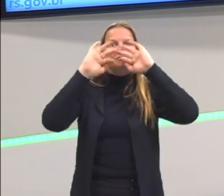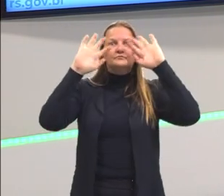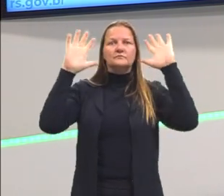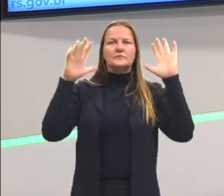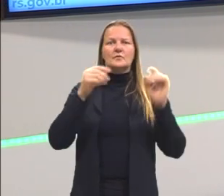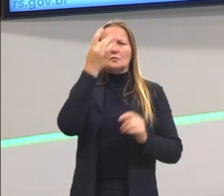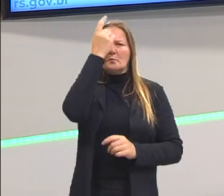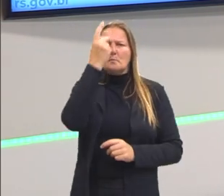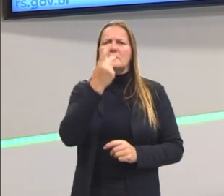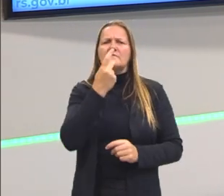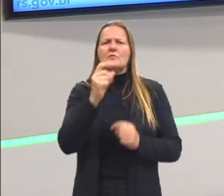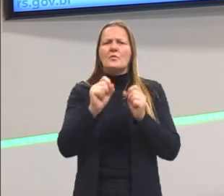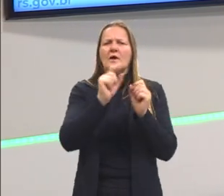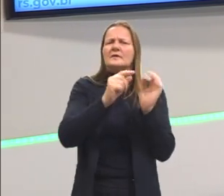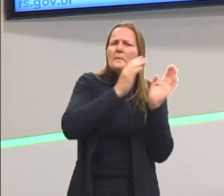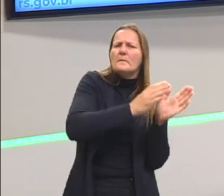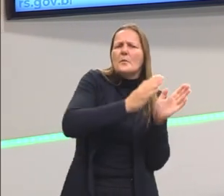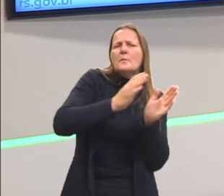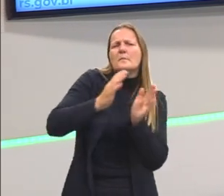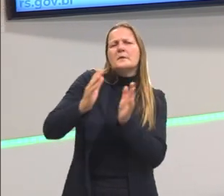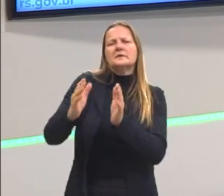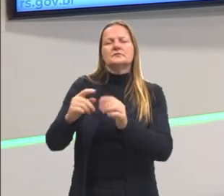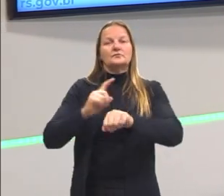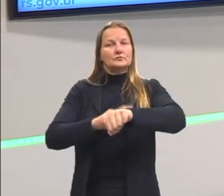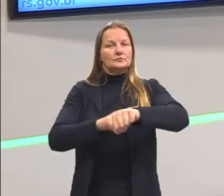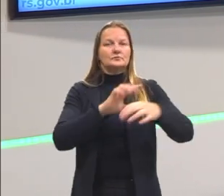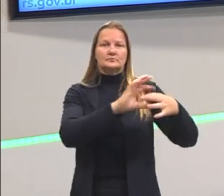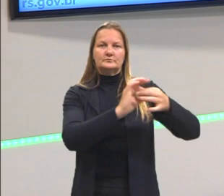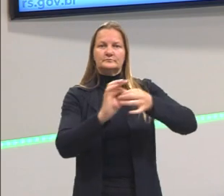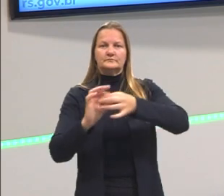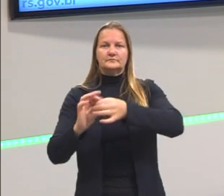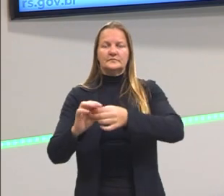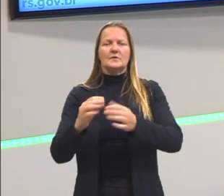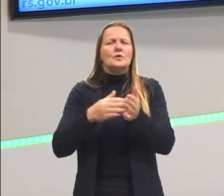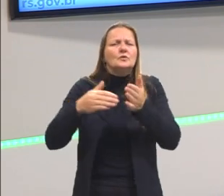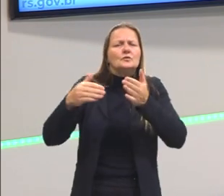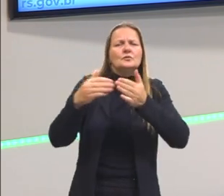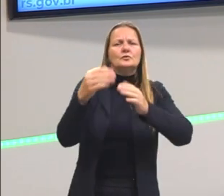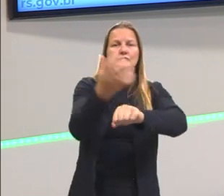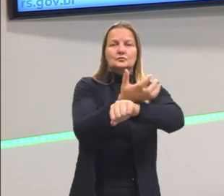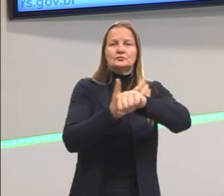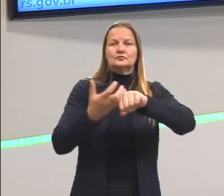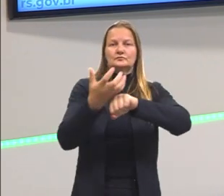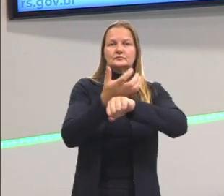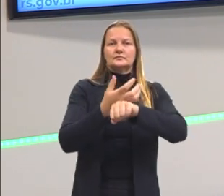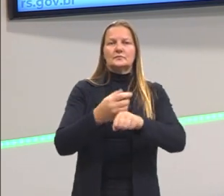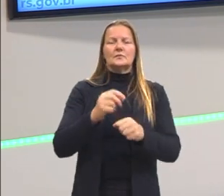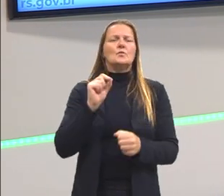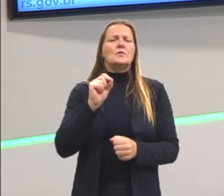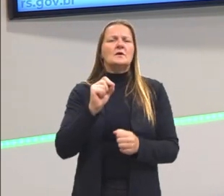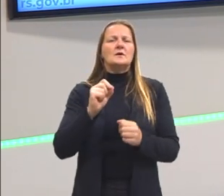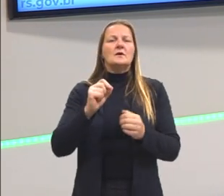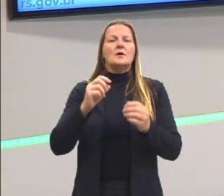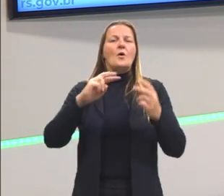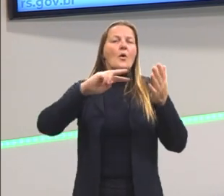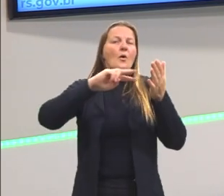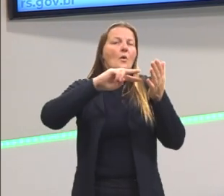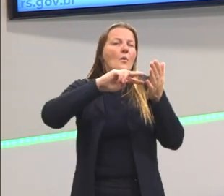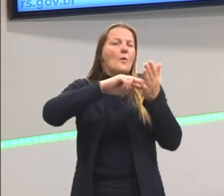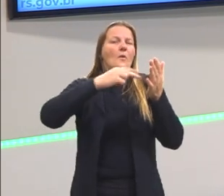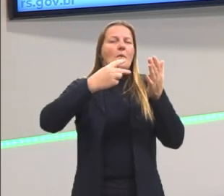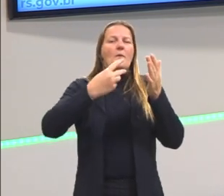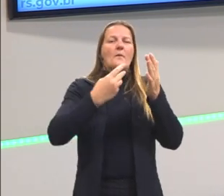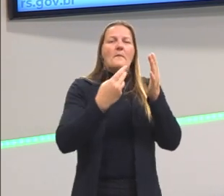o perfil de cada período, isso ajuda a entender para todos os componentes curriculares, o perfil, o paradigma de cada